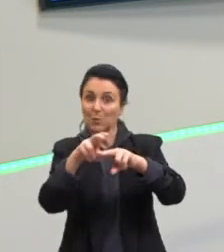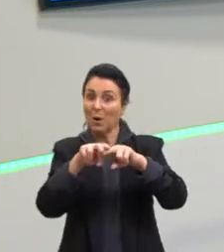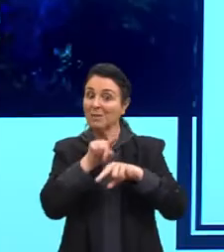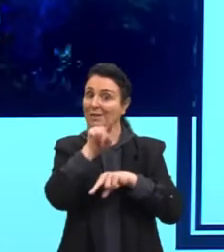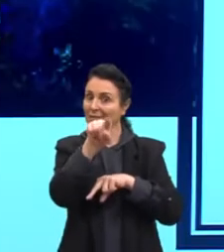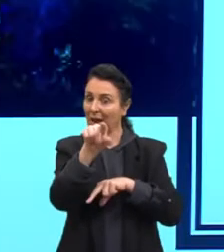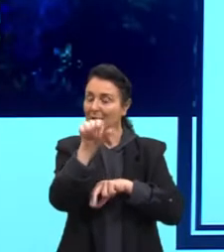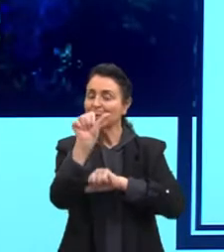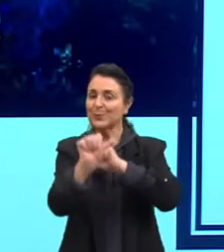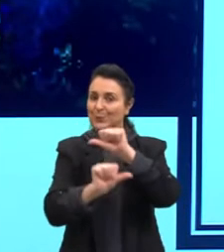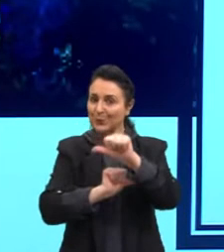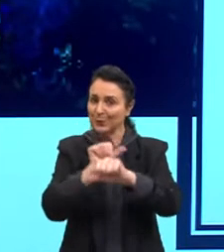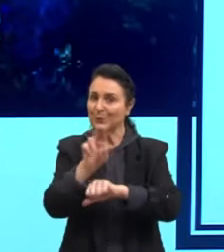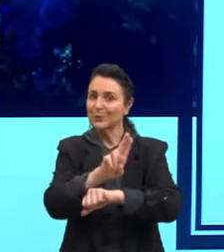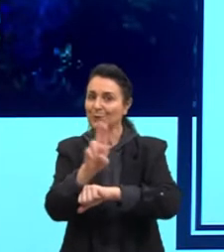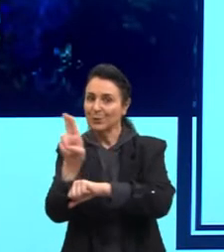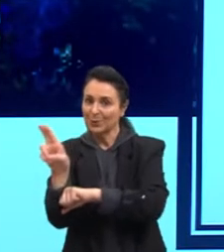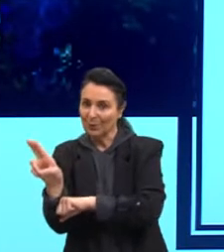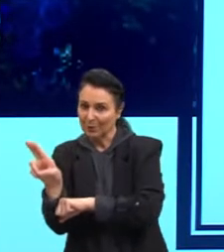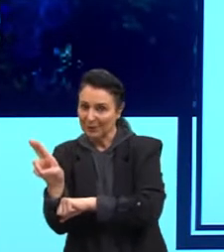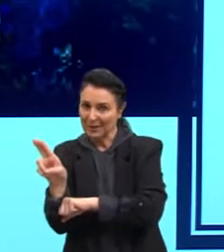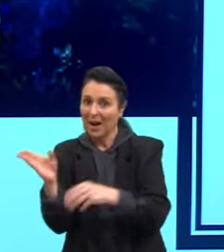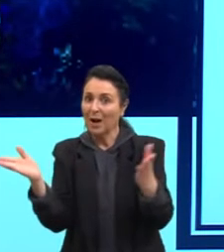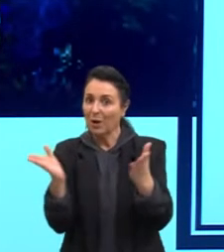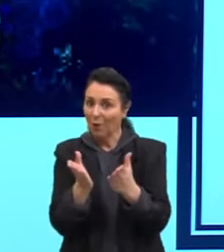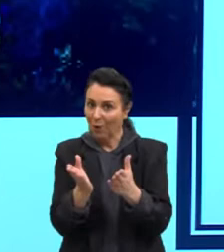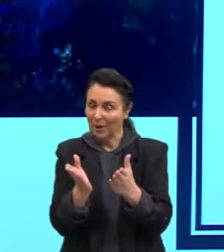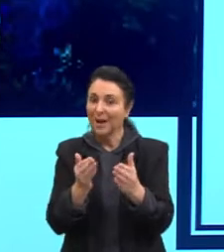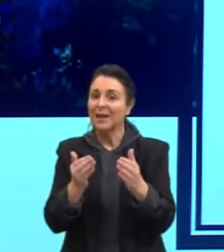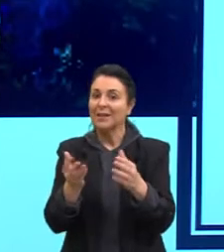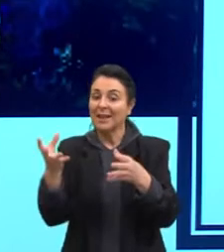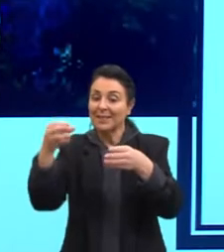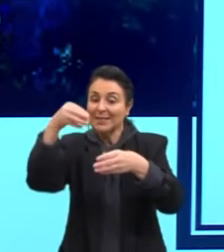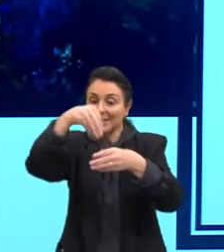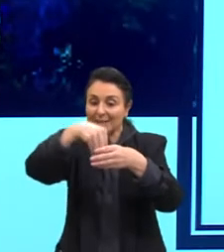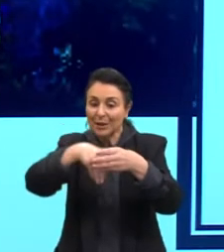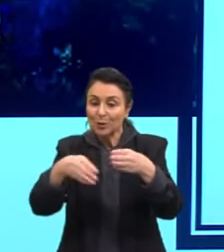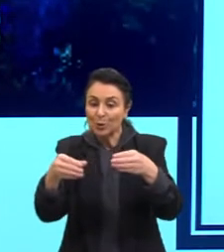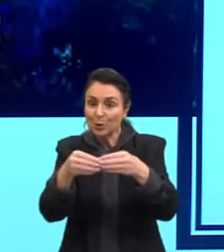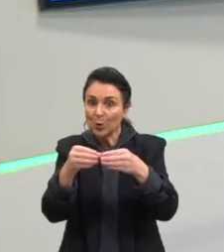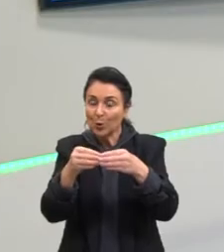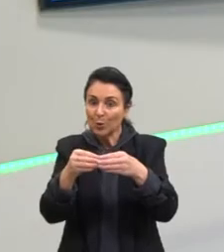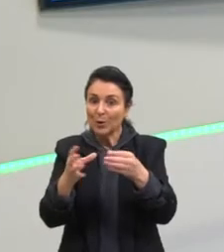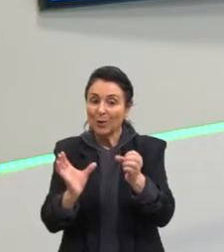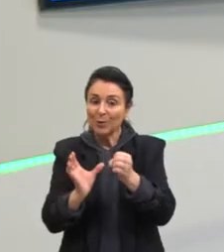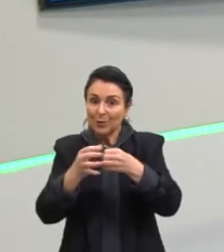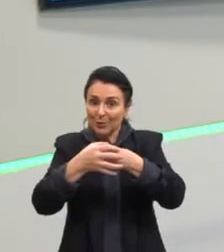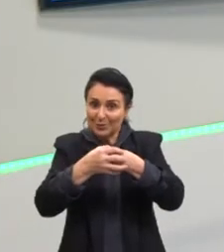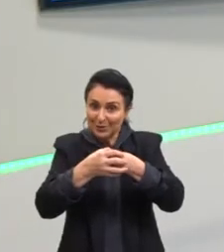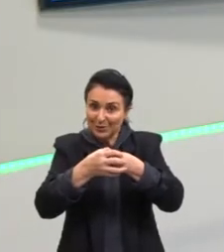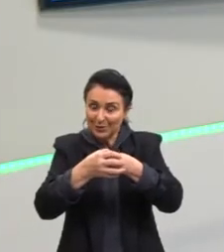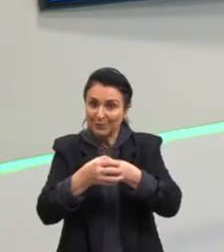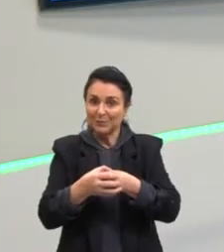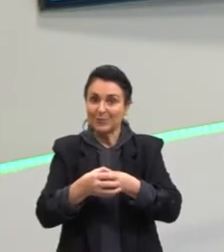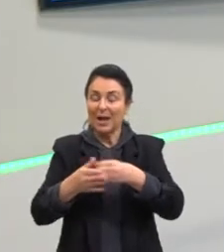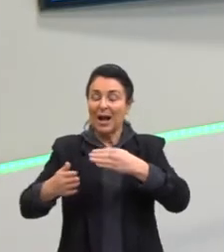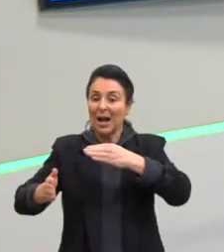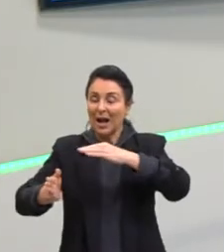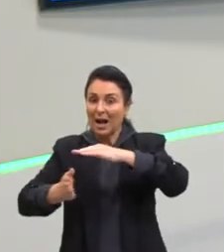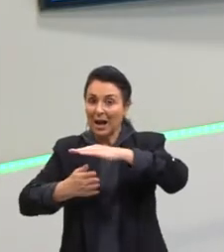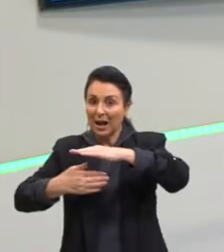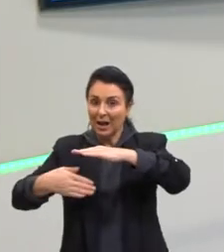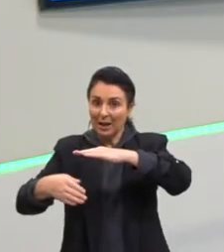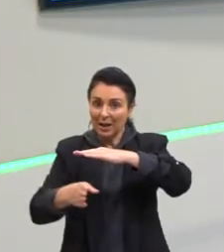certo? Elas foram adicionadas no reino protista e transformou o reino protista em protoctista. Essas algas aqui são